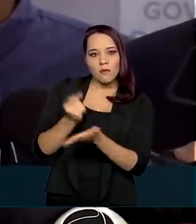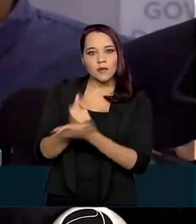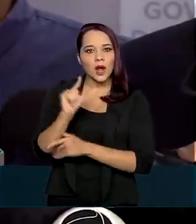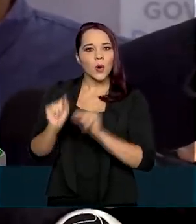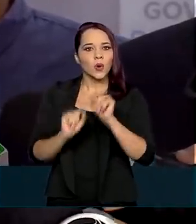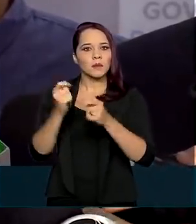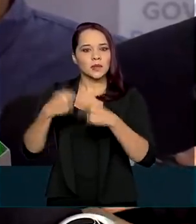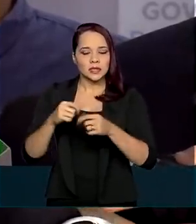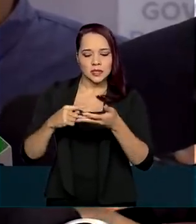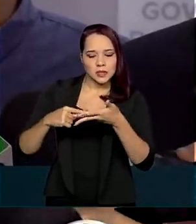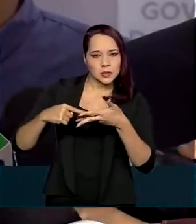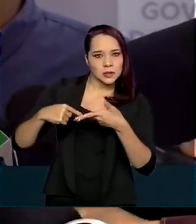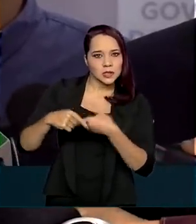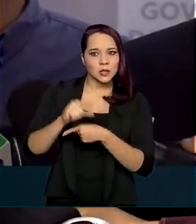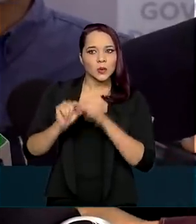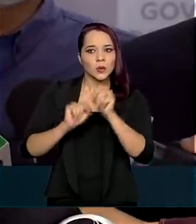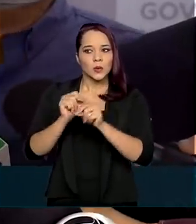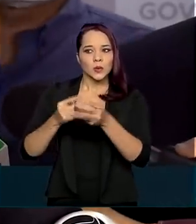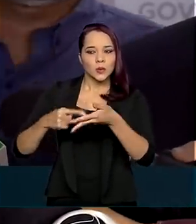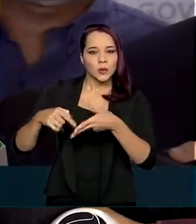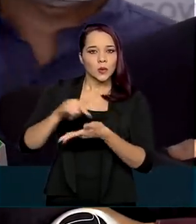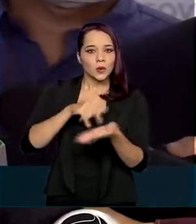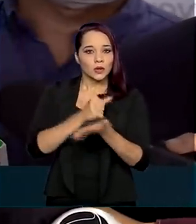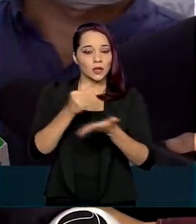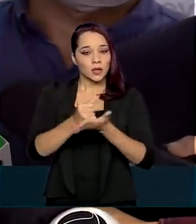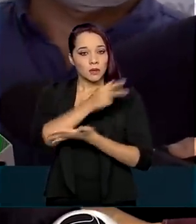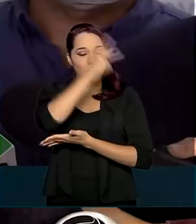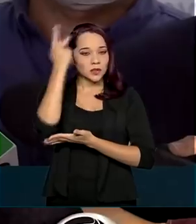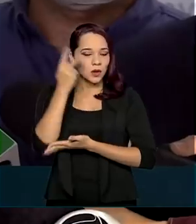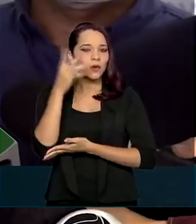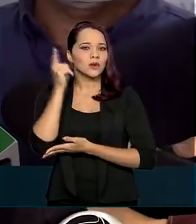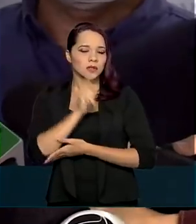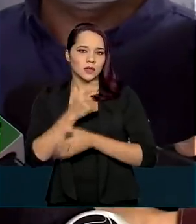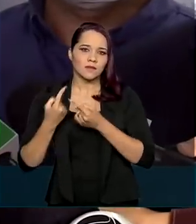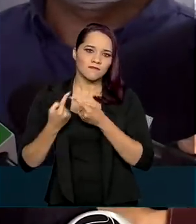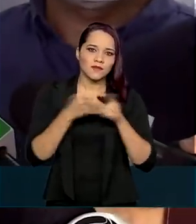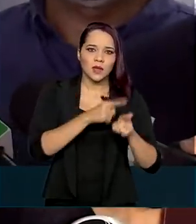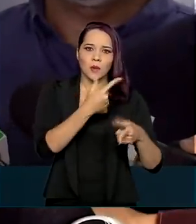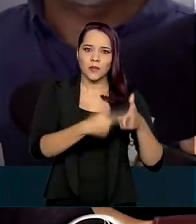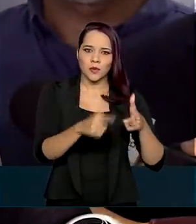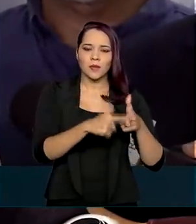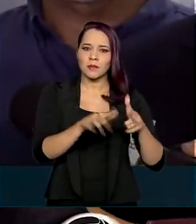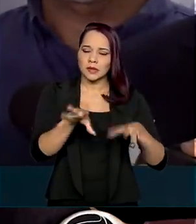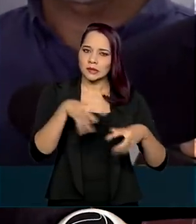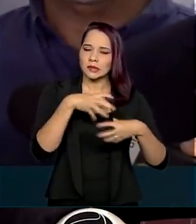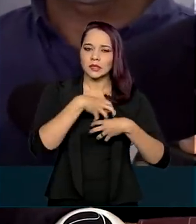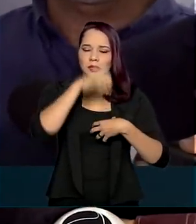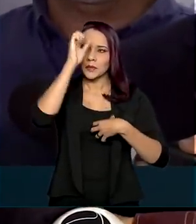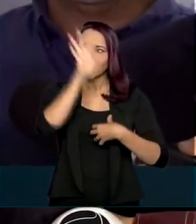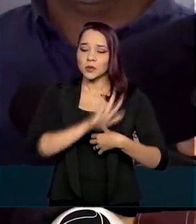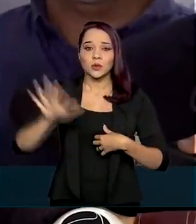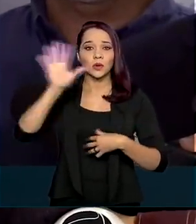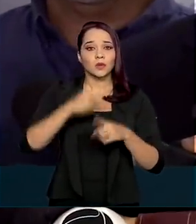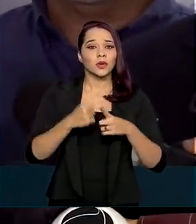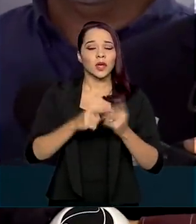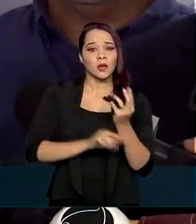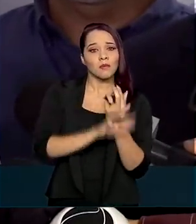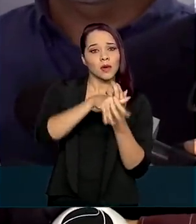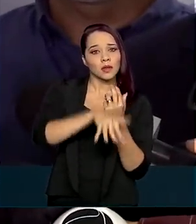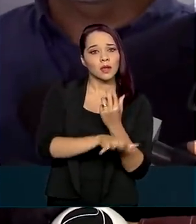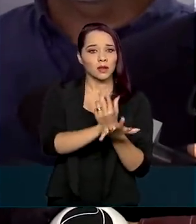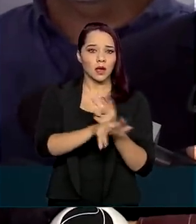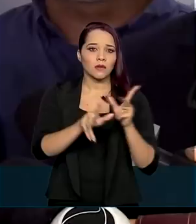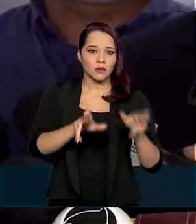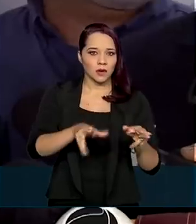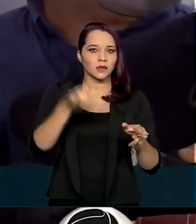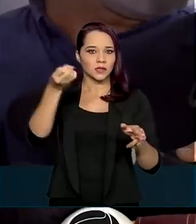equipamentos, adquirir os bens e serviços, contratar as pessoas e enfrentar o problema que aflige o Brasil todo, porque o Pantanal, como muito bem